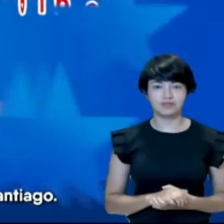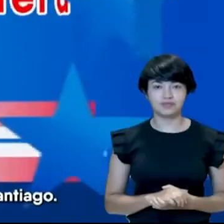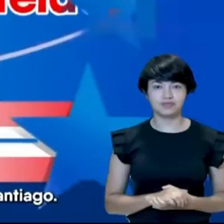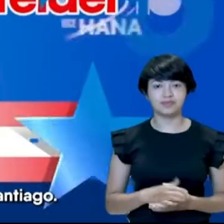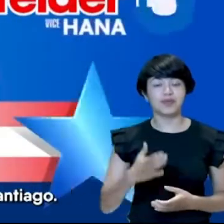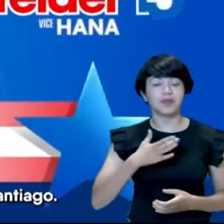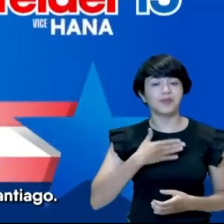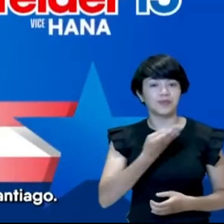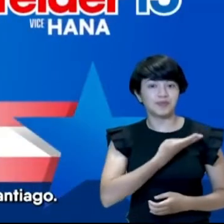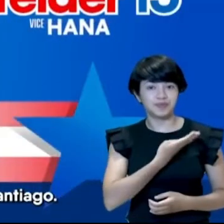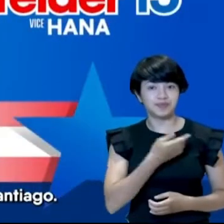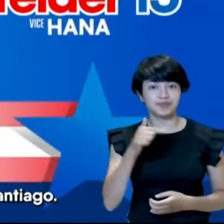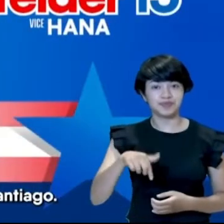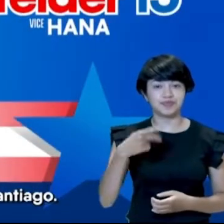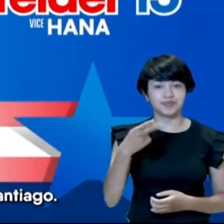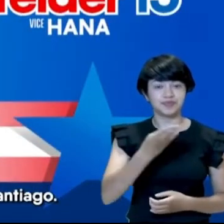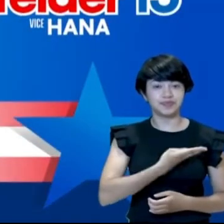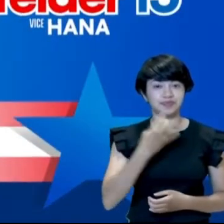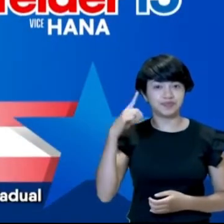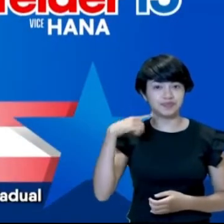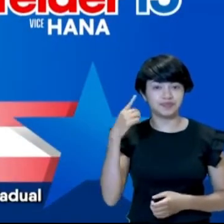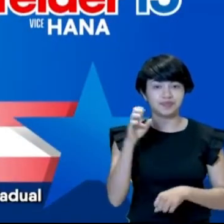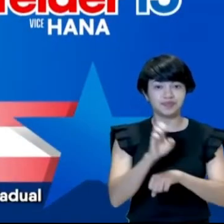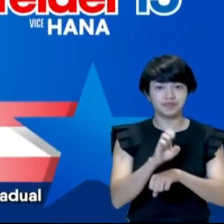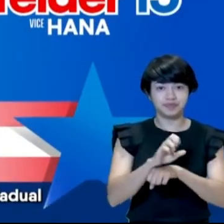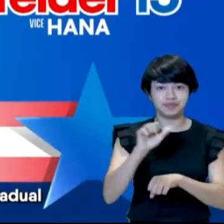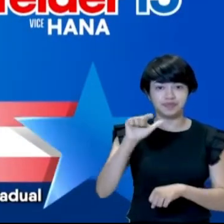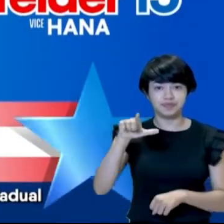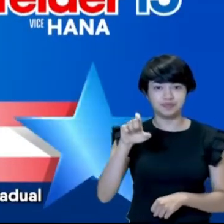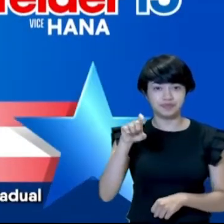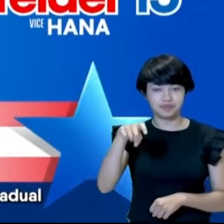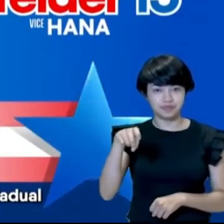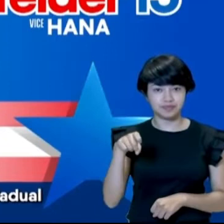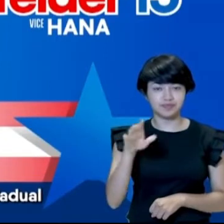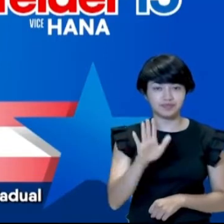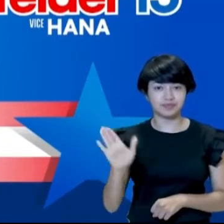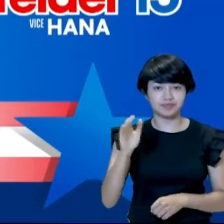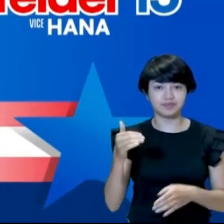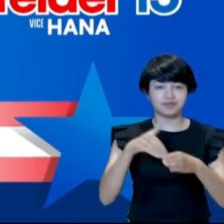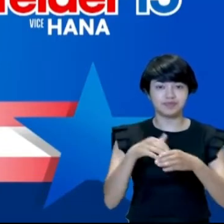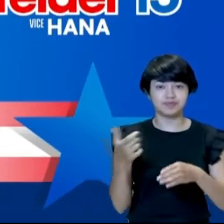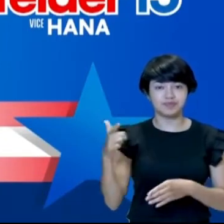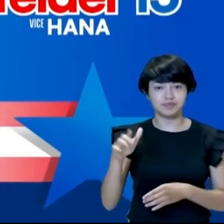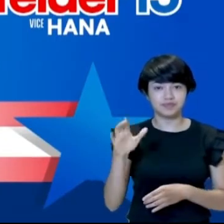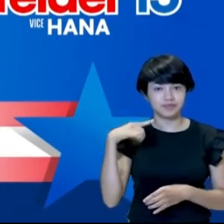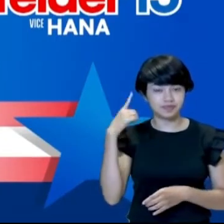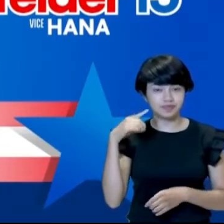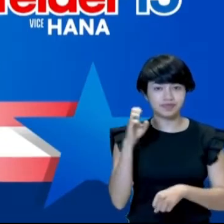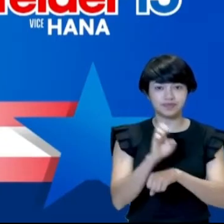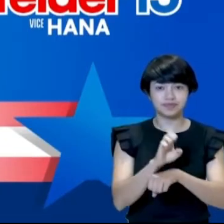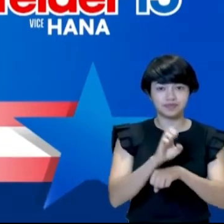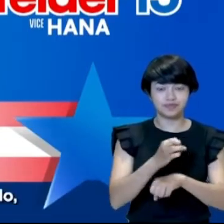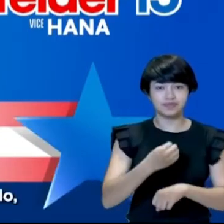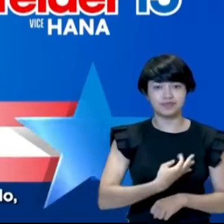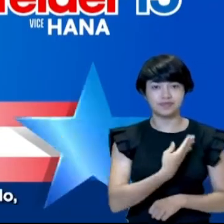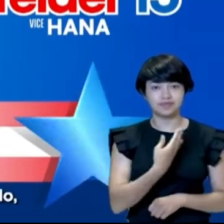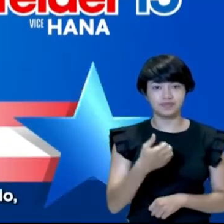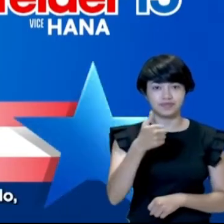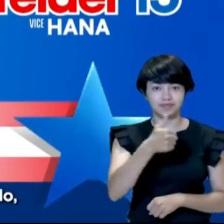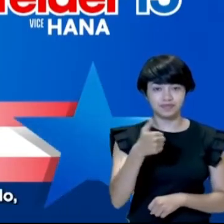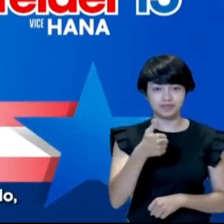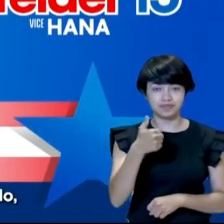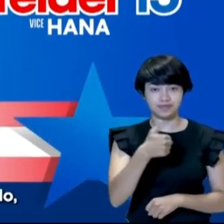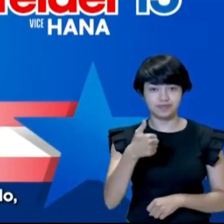Aqui é o seu amigo deputado estadual, Alex Santillá. Sou candidato para a reeleição da deputada estadual com o número 1111. Estou